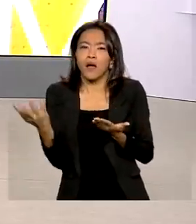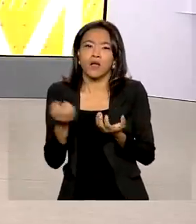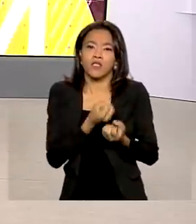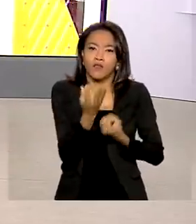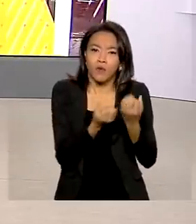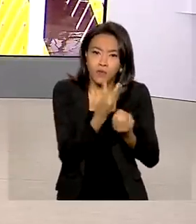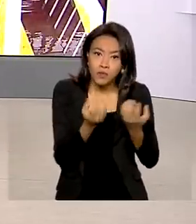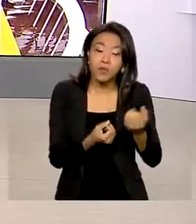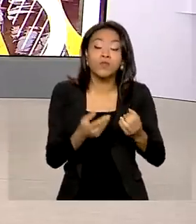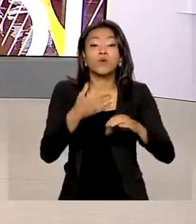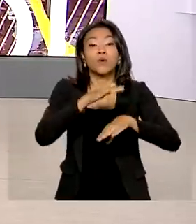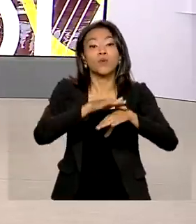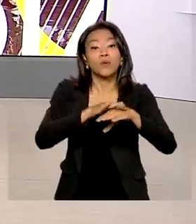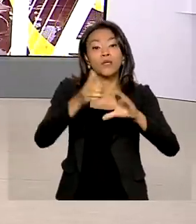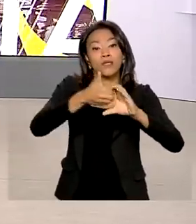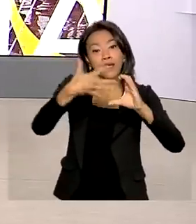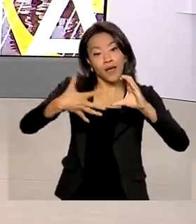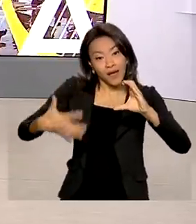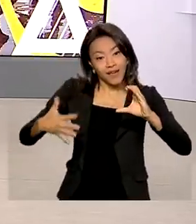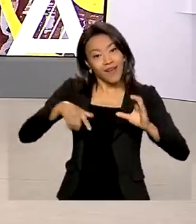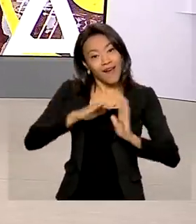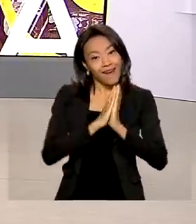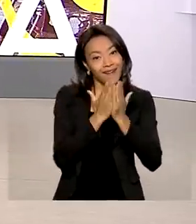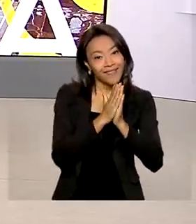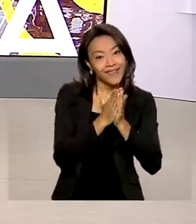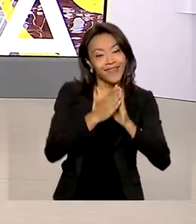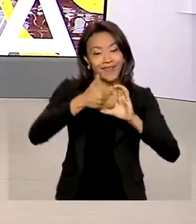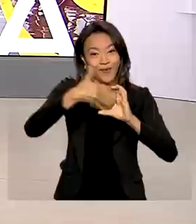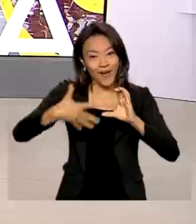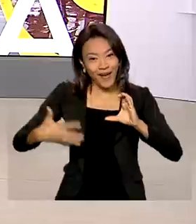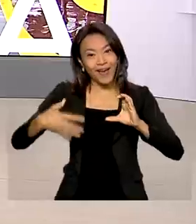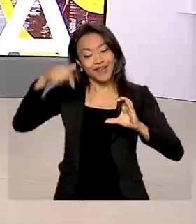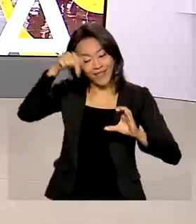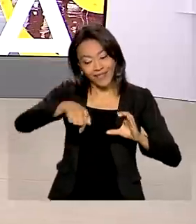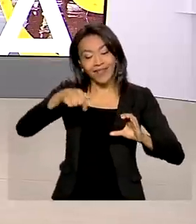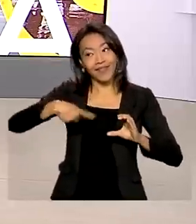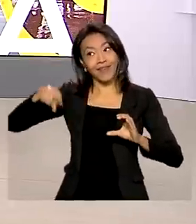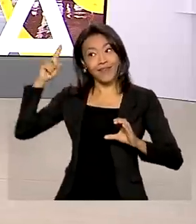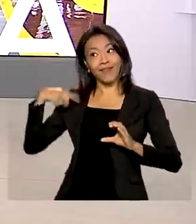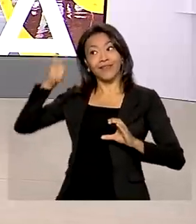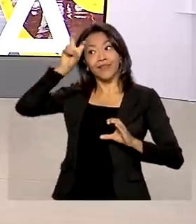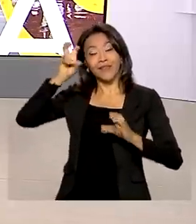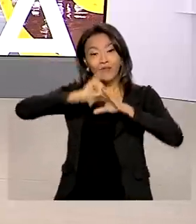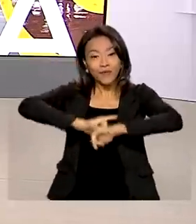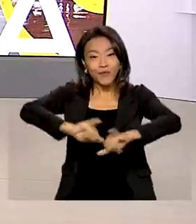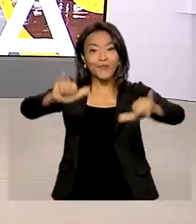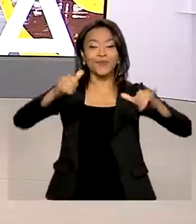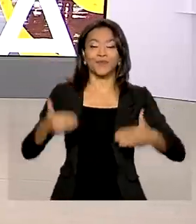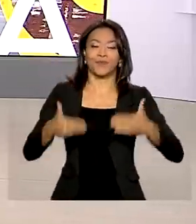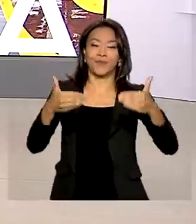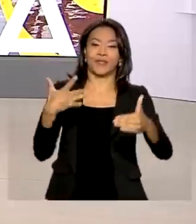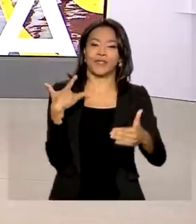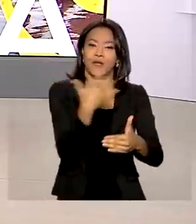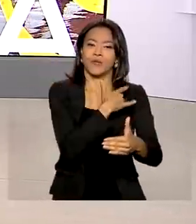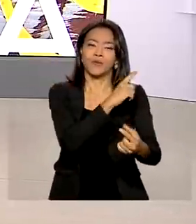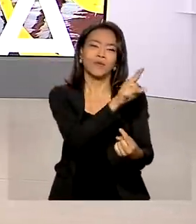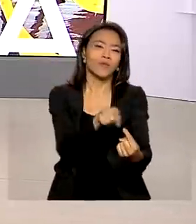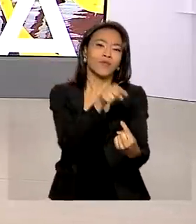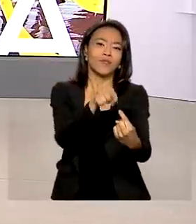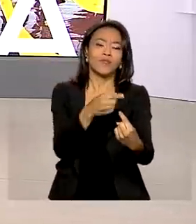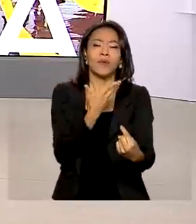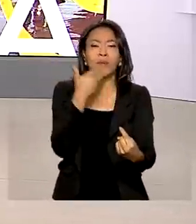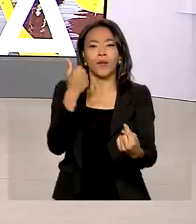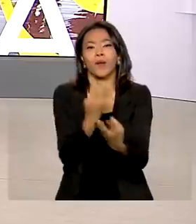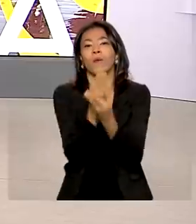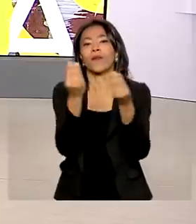doenças raras. A caderneta do Raro foi lançada nesta quinta-feira pelo Ministério da Saúde. A ideia é melhorar a qualidade de vida